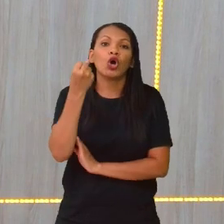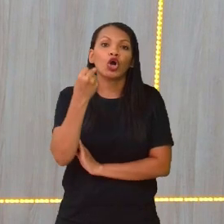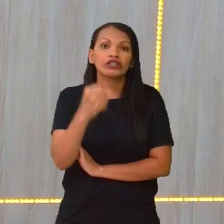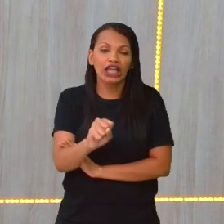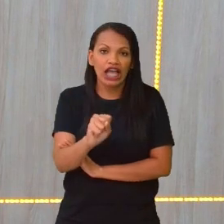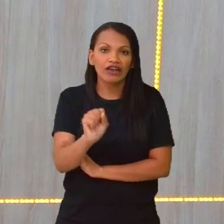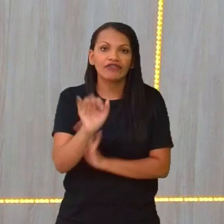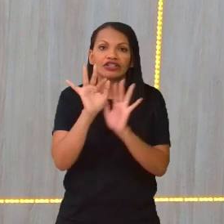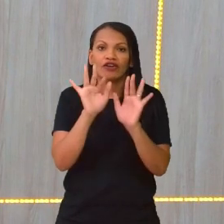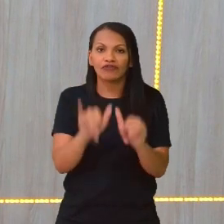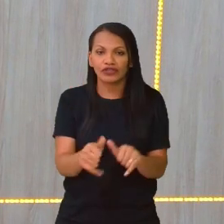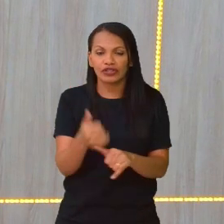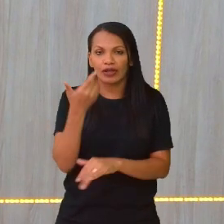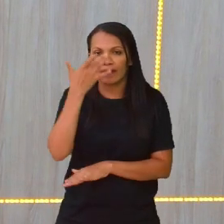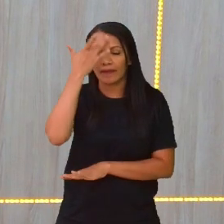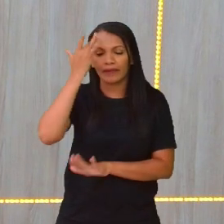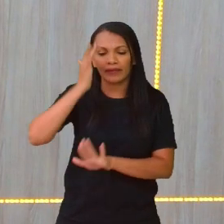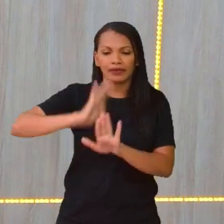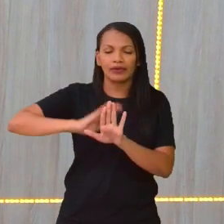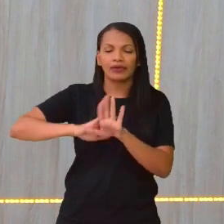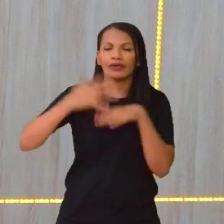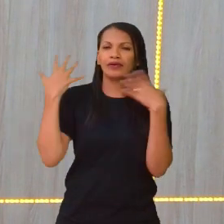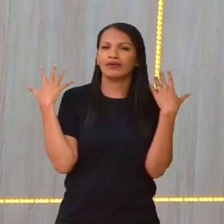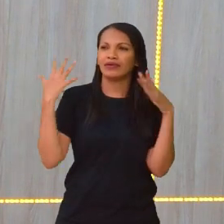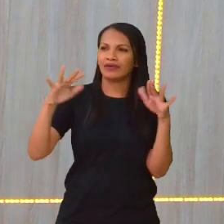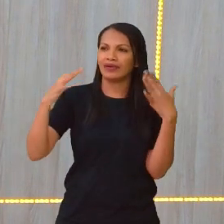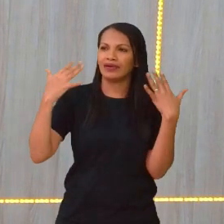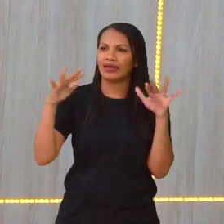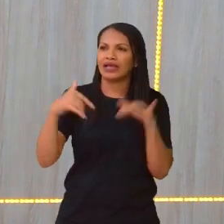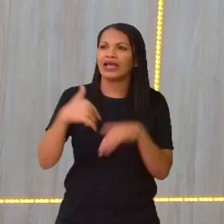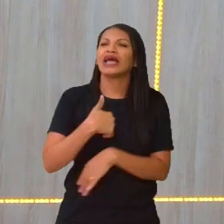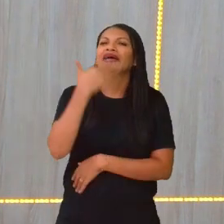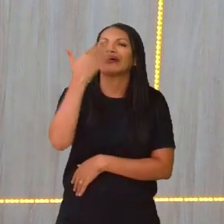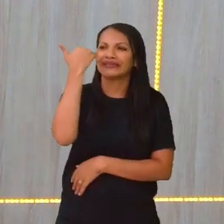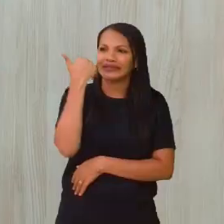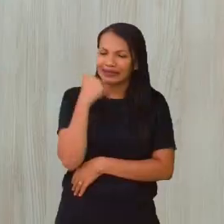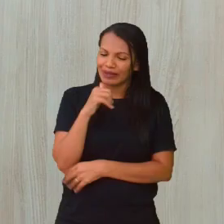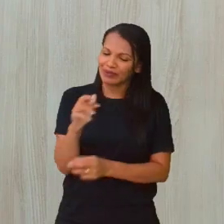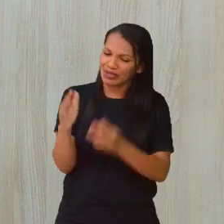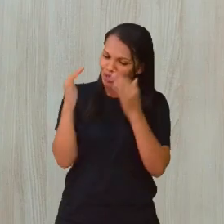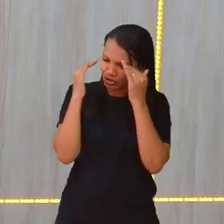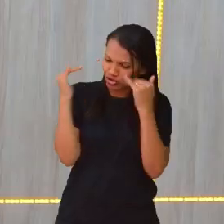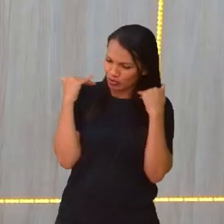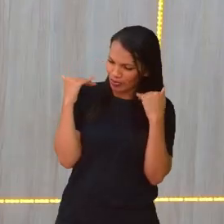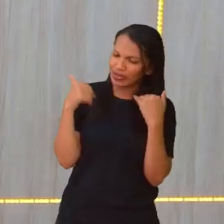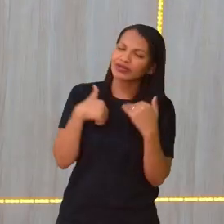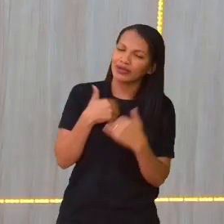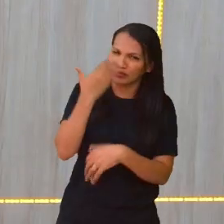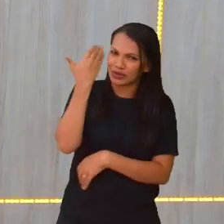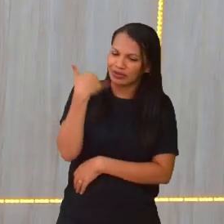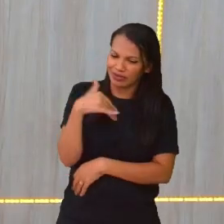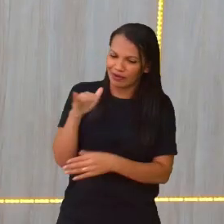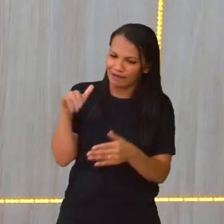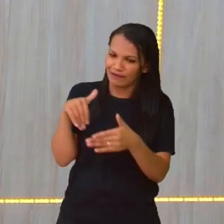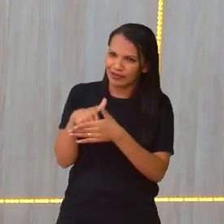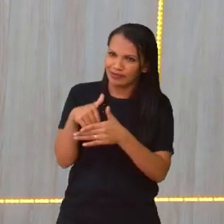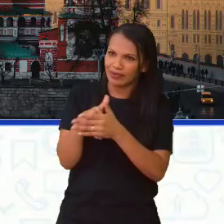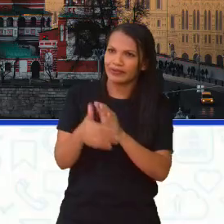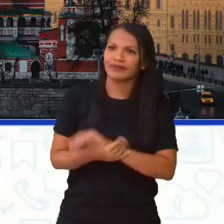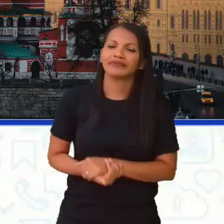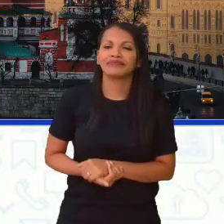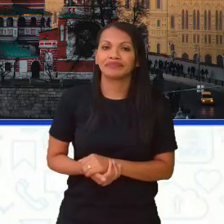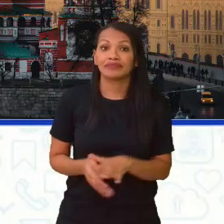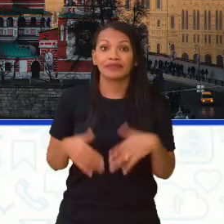O meu produtor tá aplaudindo aqui, eu manjo muito de futebol, rapaz. Massa! Manja mesmo. E aí, a gente continua. E o